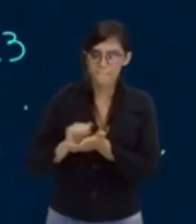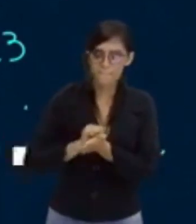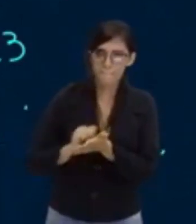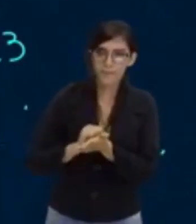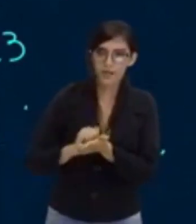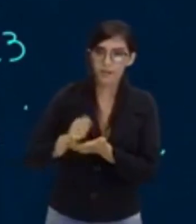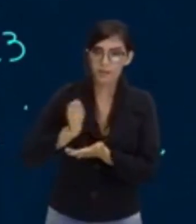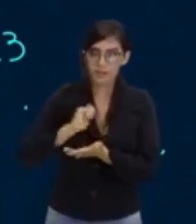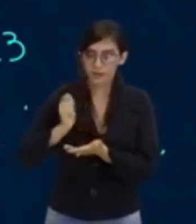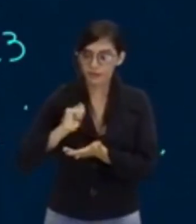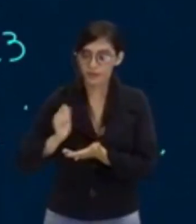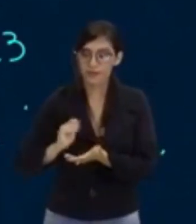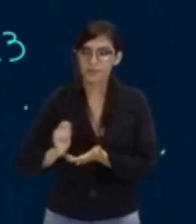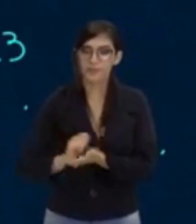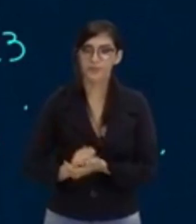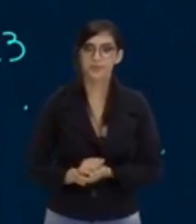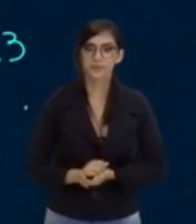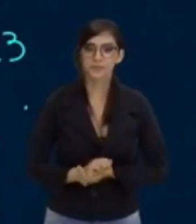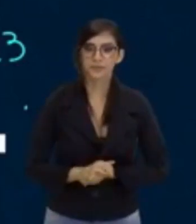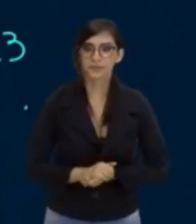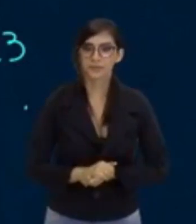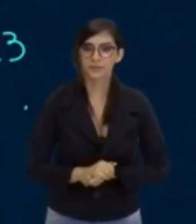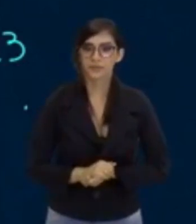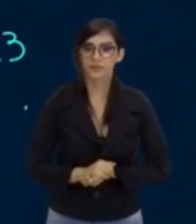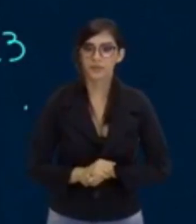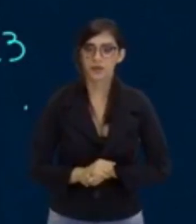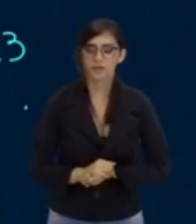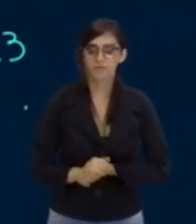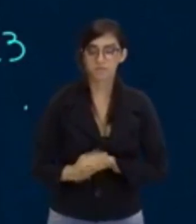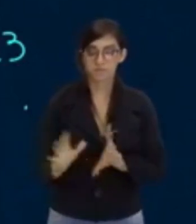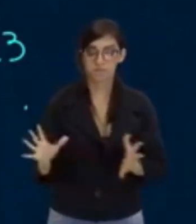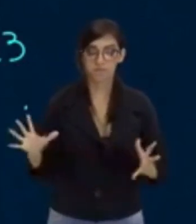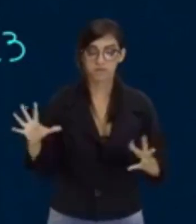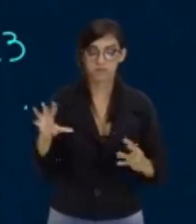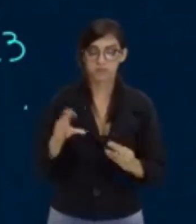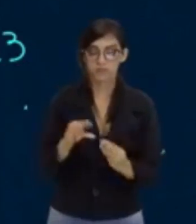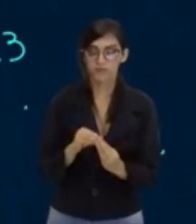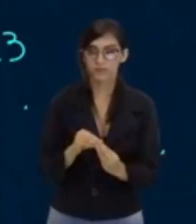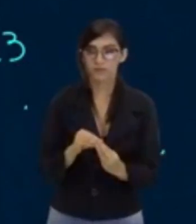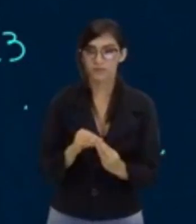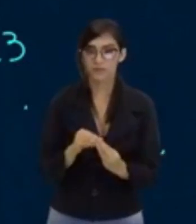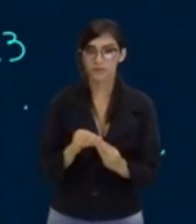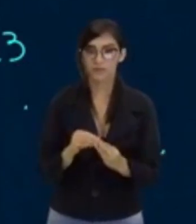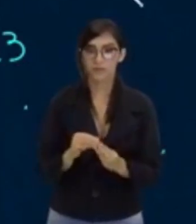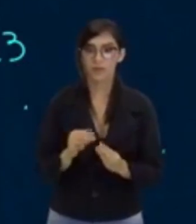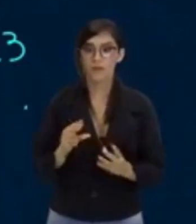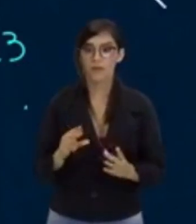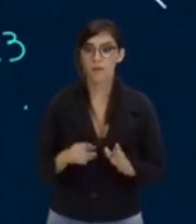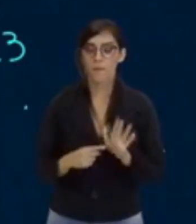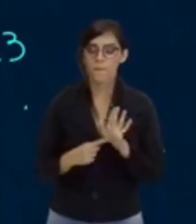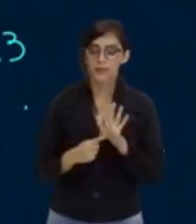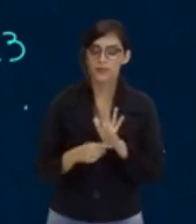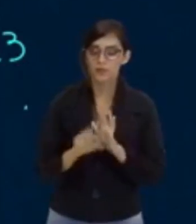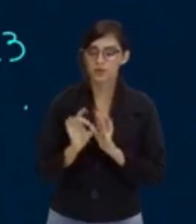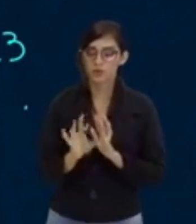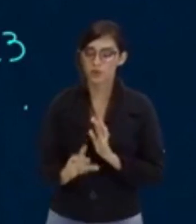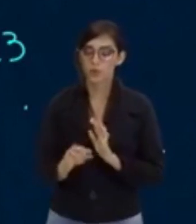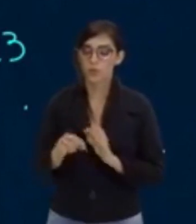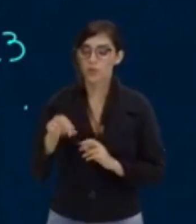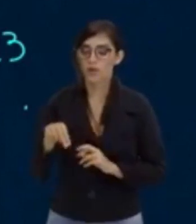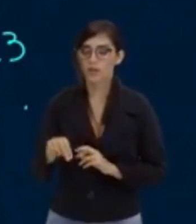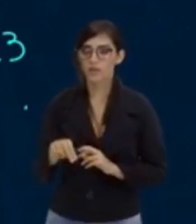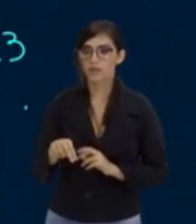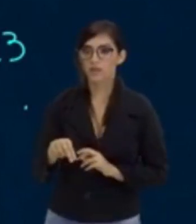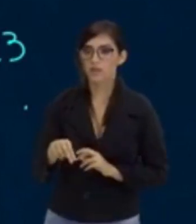do lado pra ti, ó. Vou colocar assim, de maneira resumida. Olha lá. Vou colocar só um N aqui, ó. Não